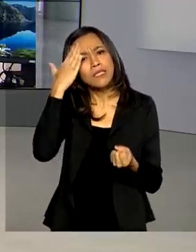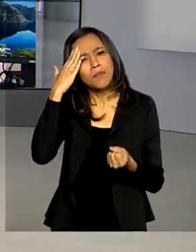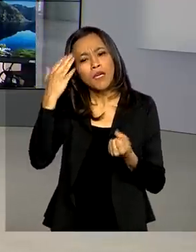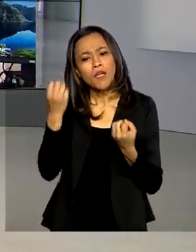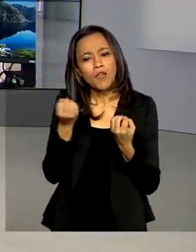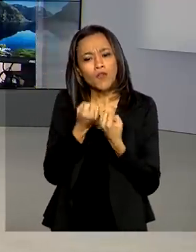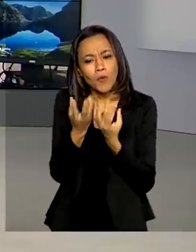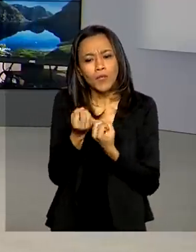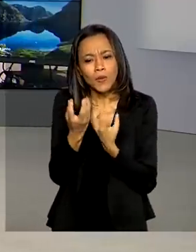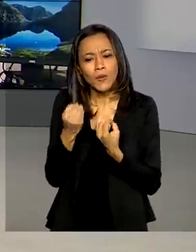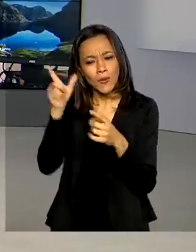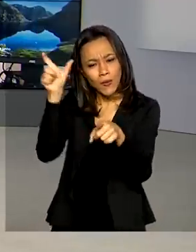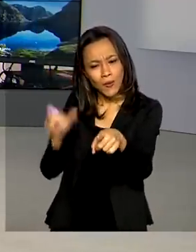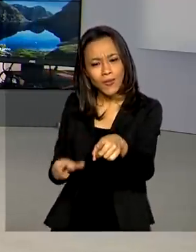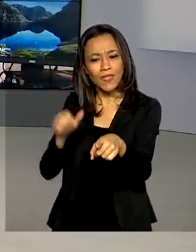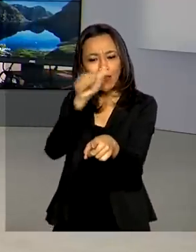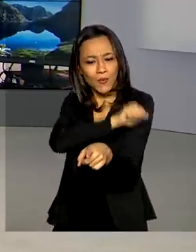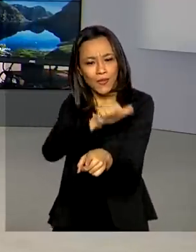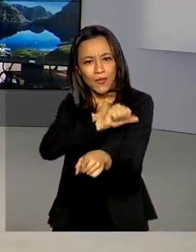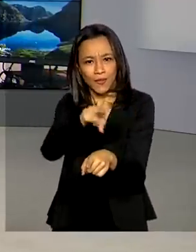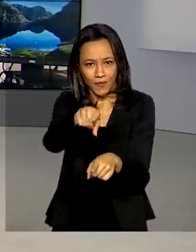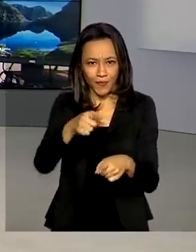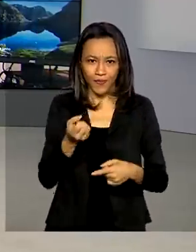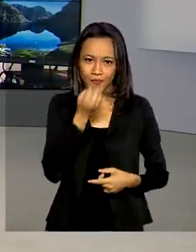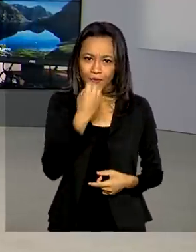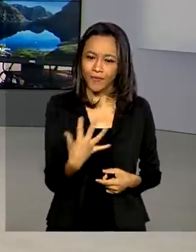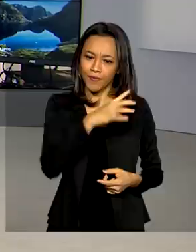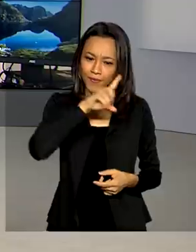do Rio de Janeiro. Maurício de Almeida, bom dia.